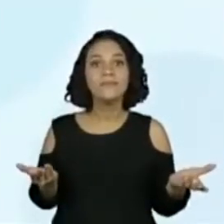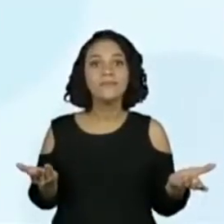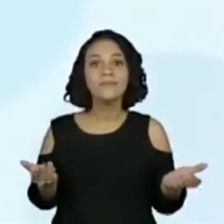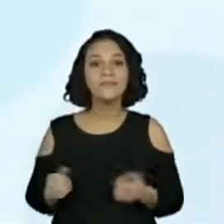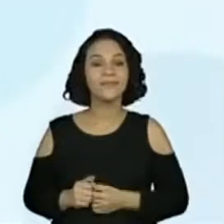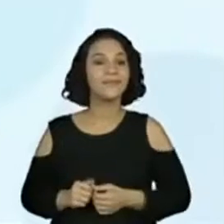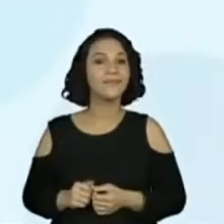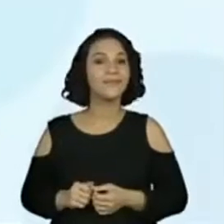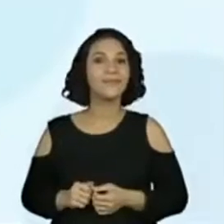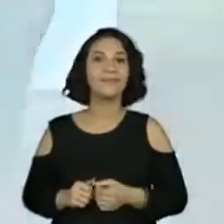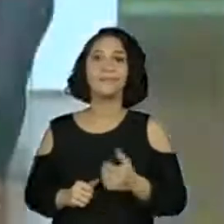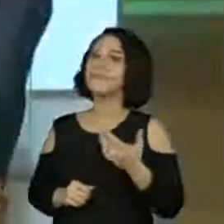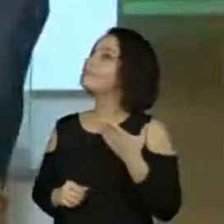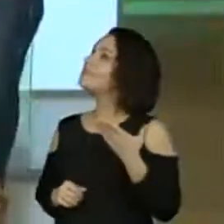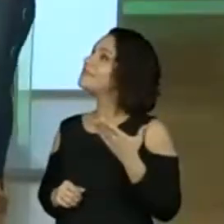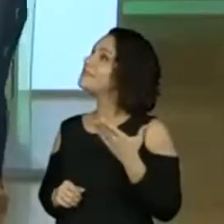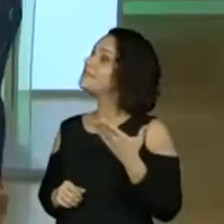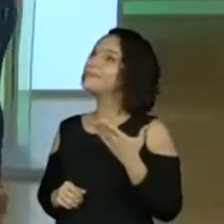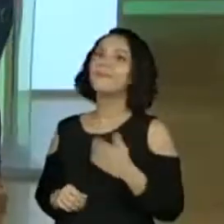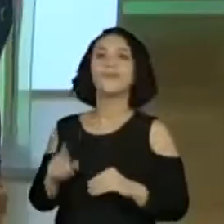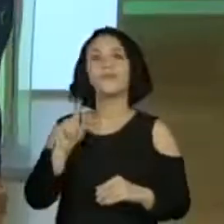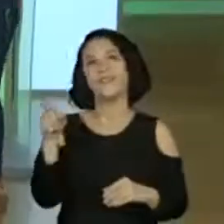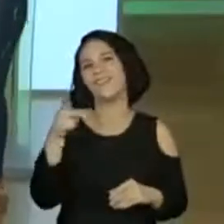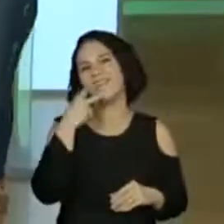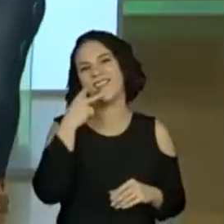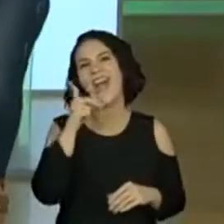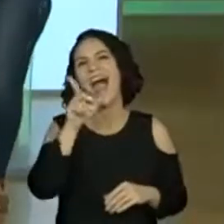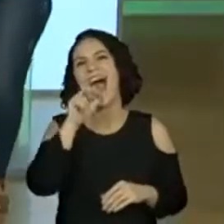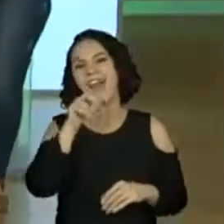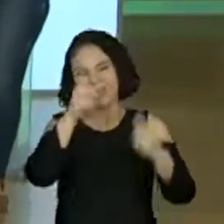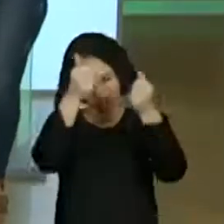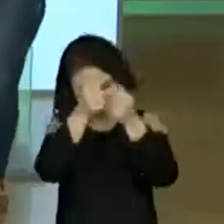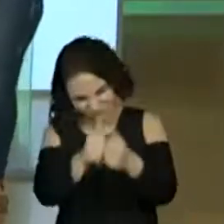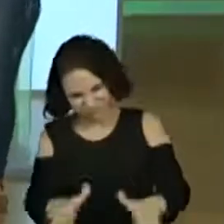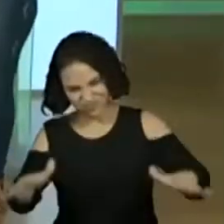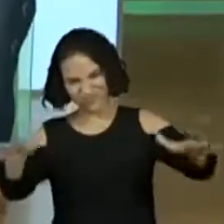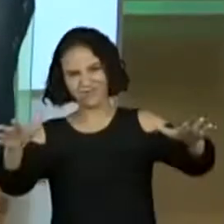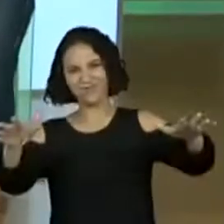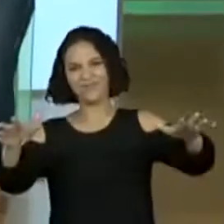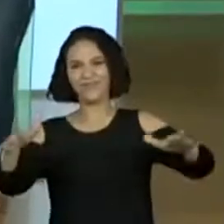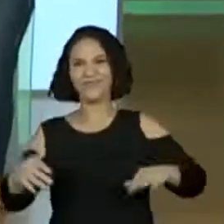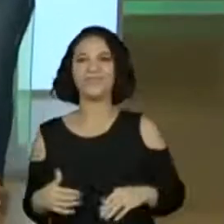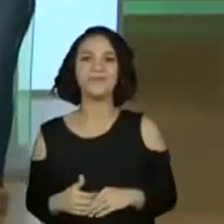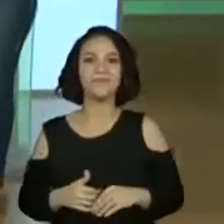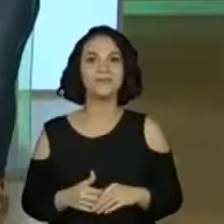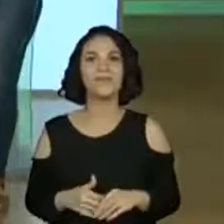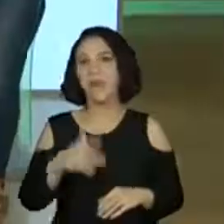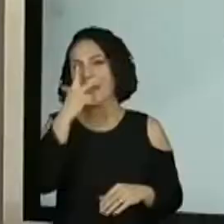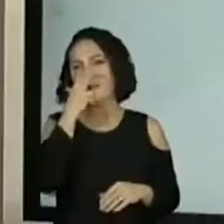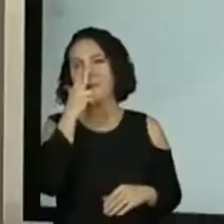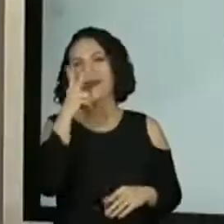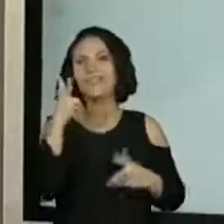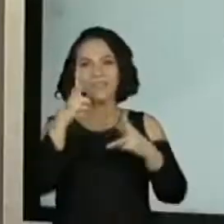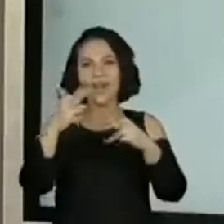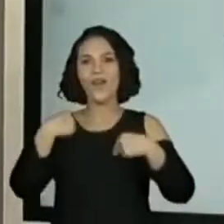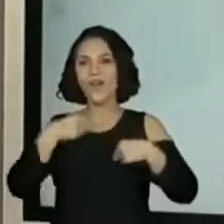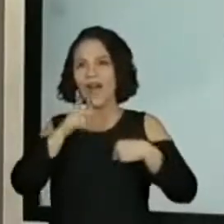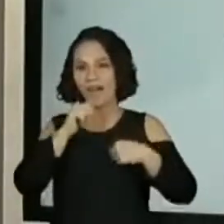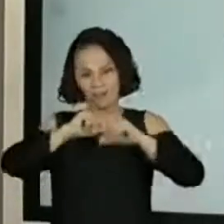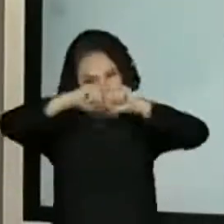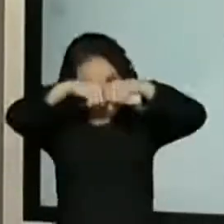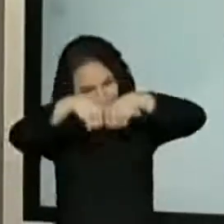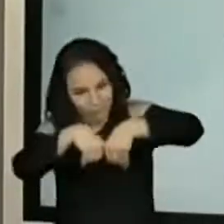lá. Ó, splash, caiu água. É. Splash. E dá uma sensação que a gente está mergulhando aqui.